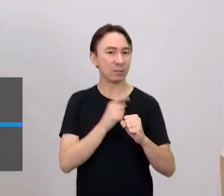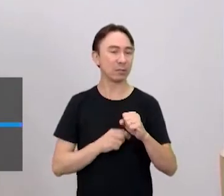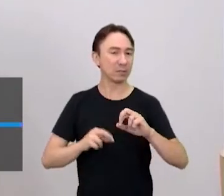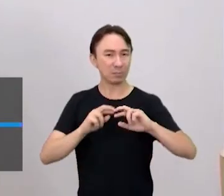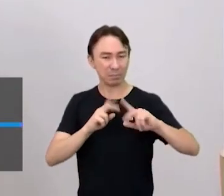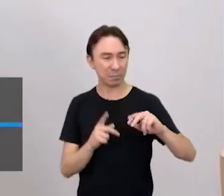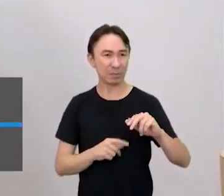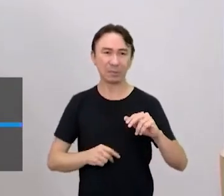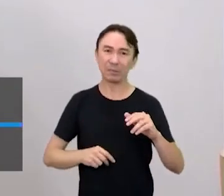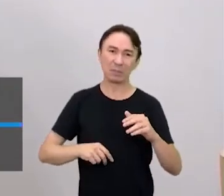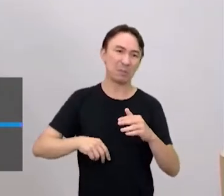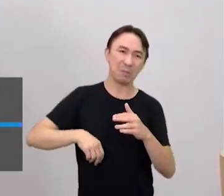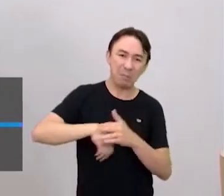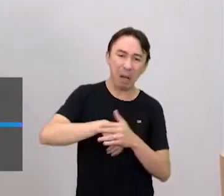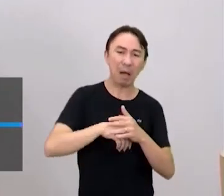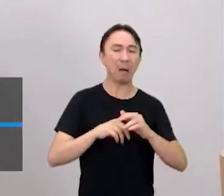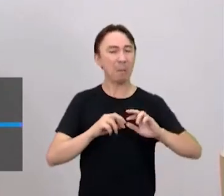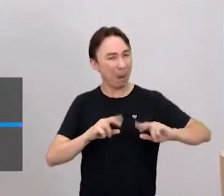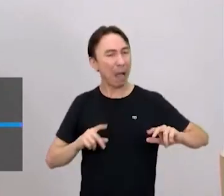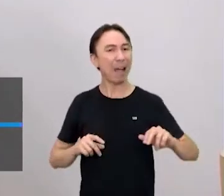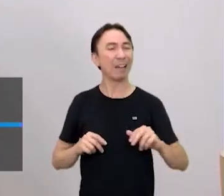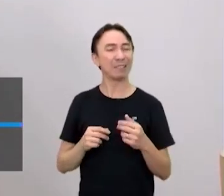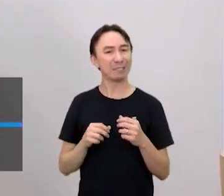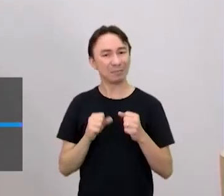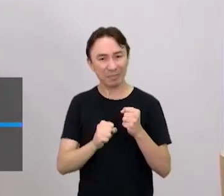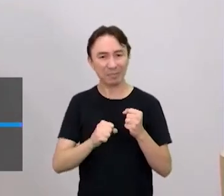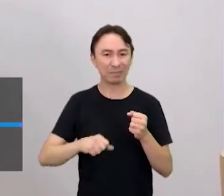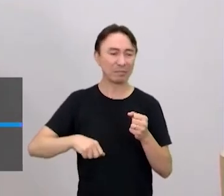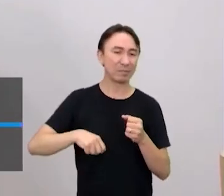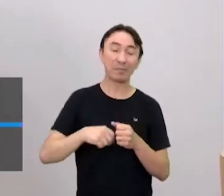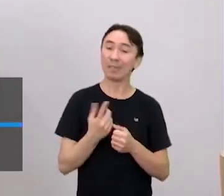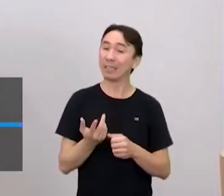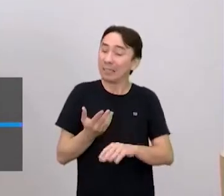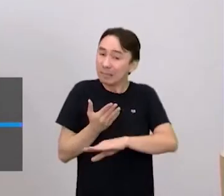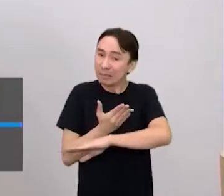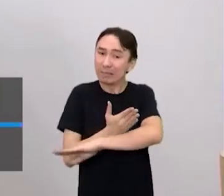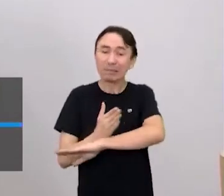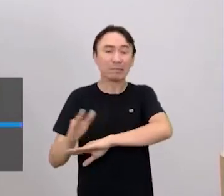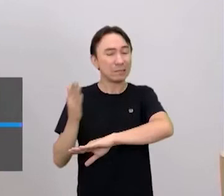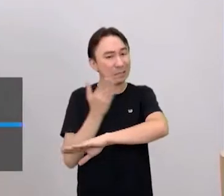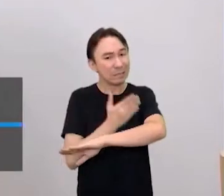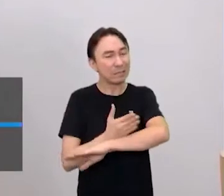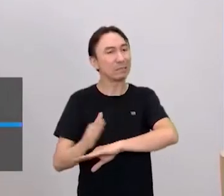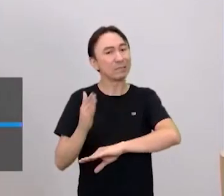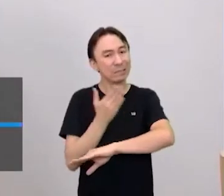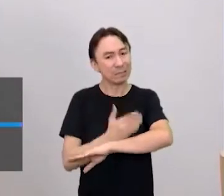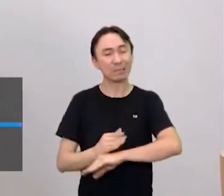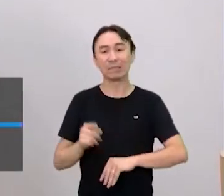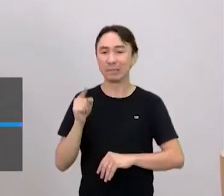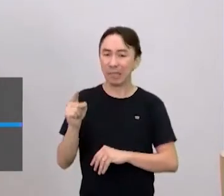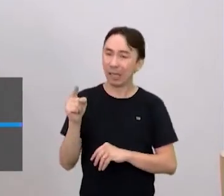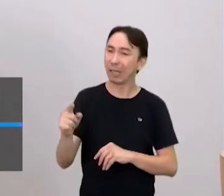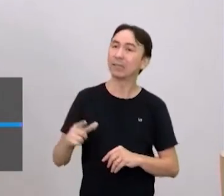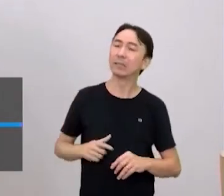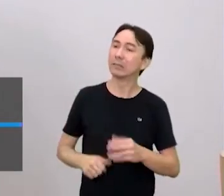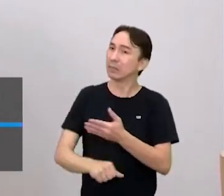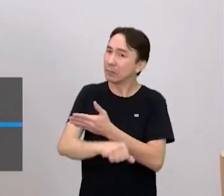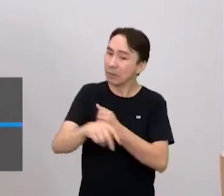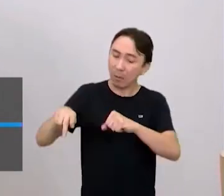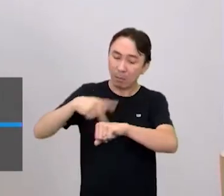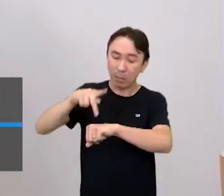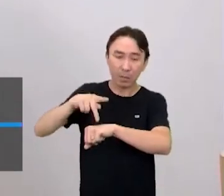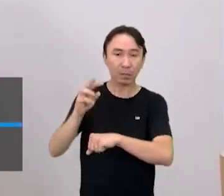pontua. Então, tem todos esses treinamentos e então as pessoas treinam até seis horas por dia ou até mais.